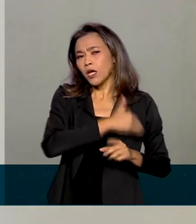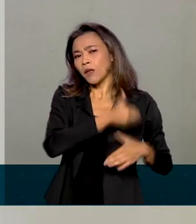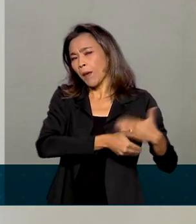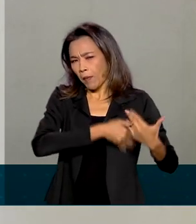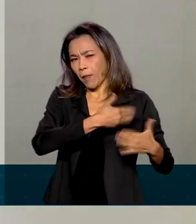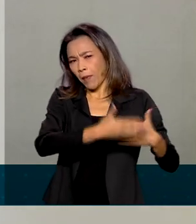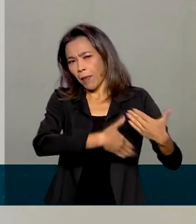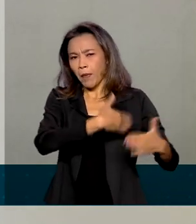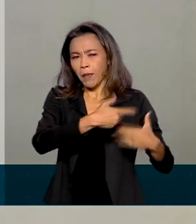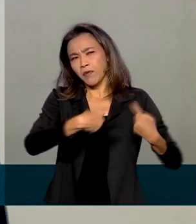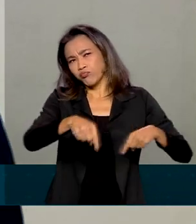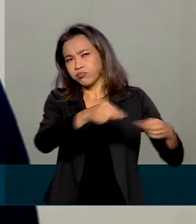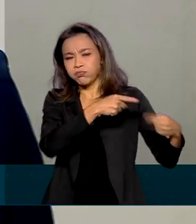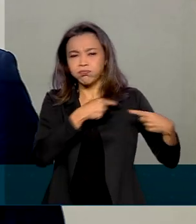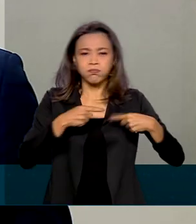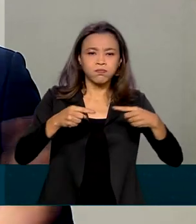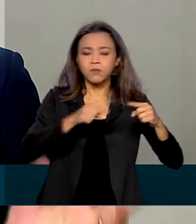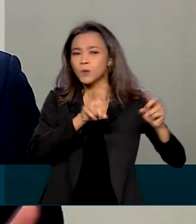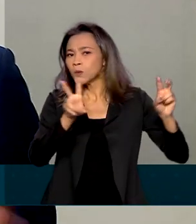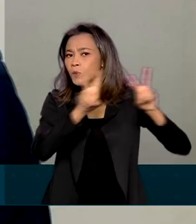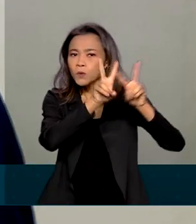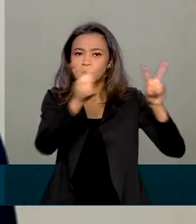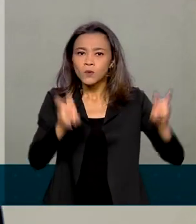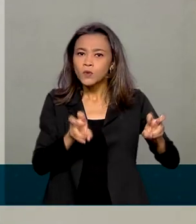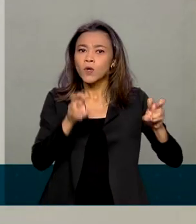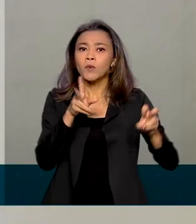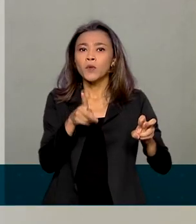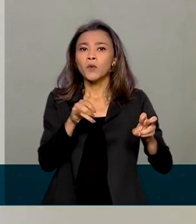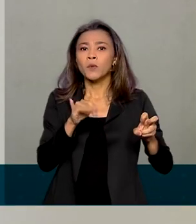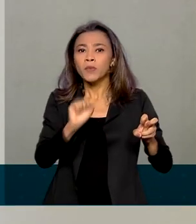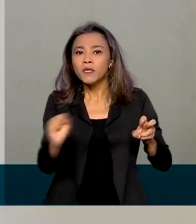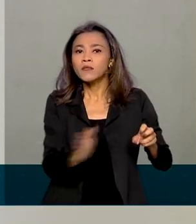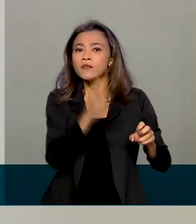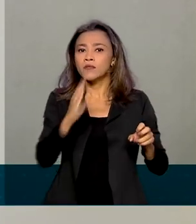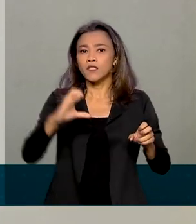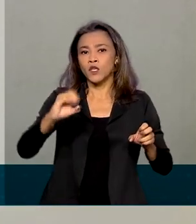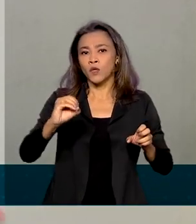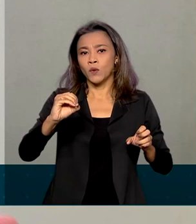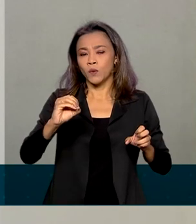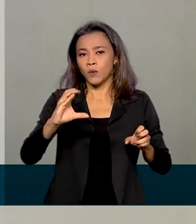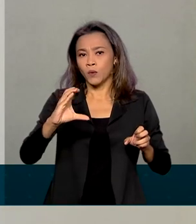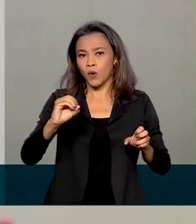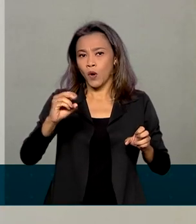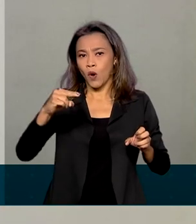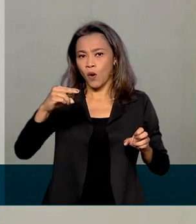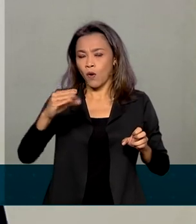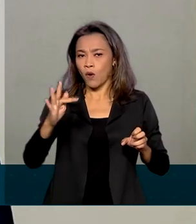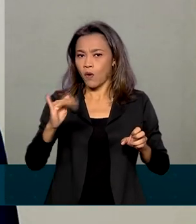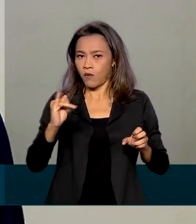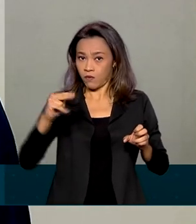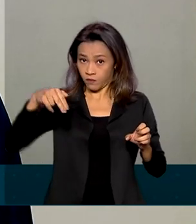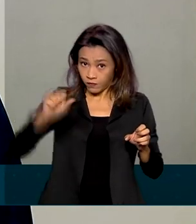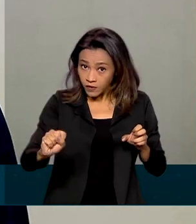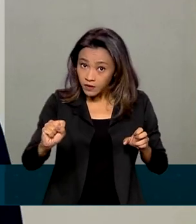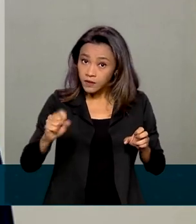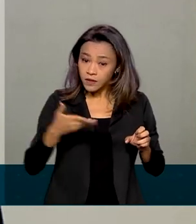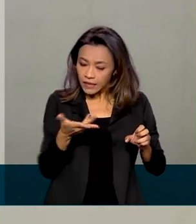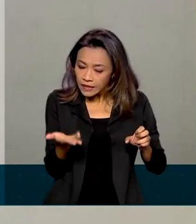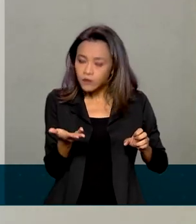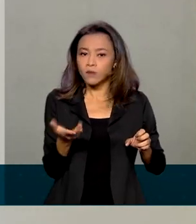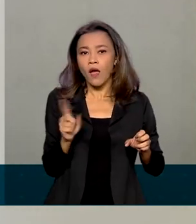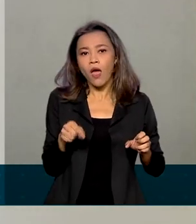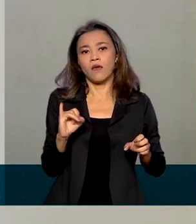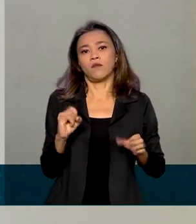Congresso e discutia justamente a transformação do PIS e CONFINS em um chamado agora de imposto de